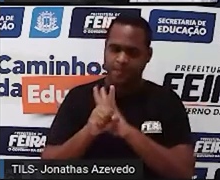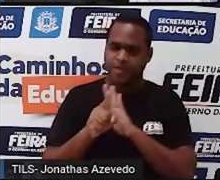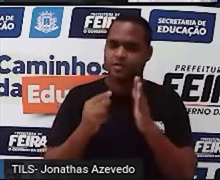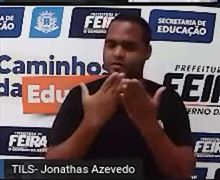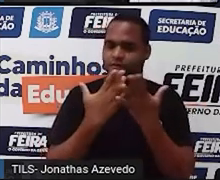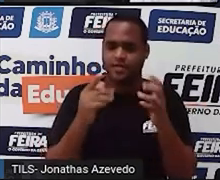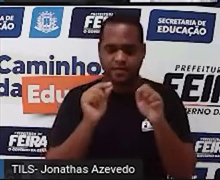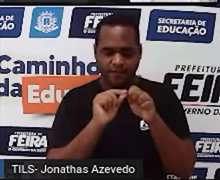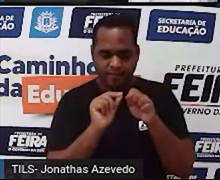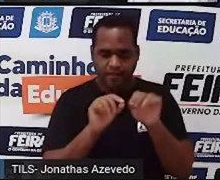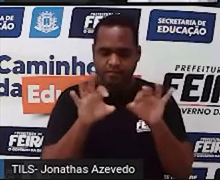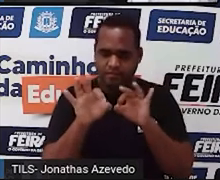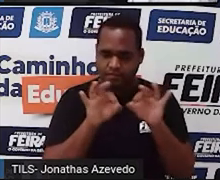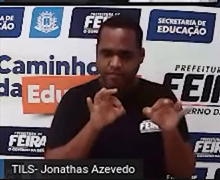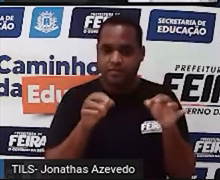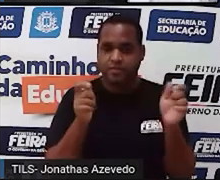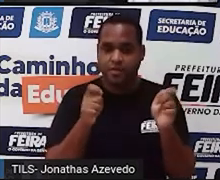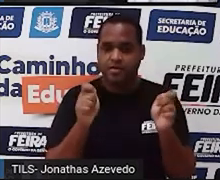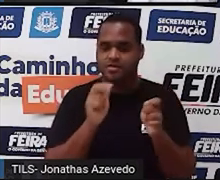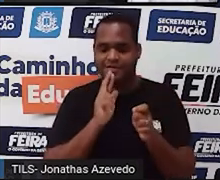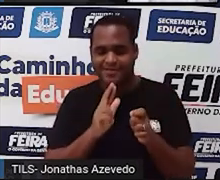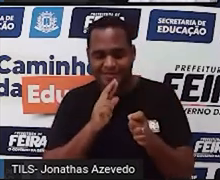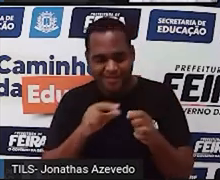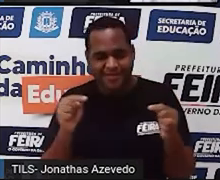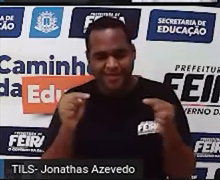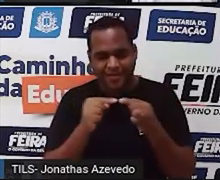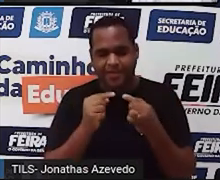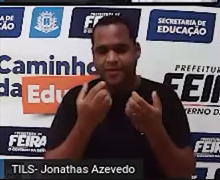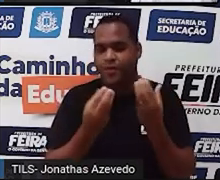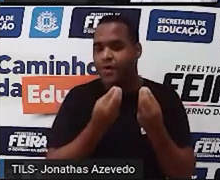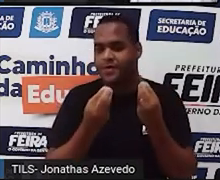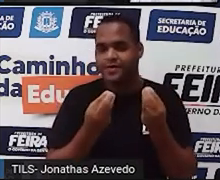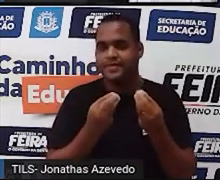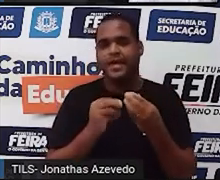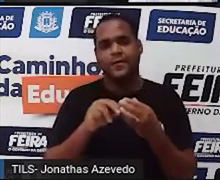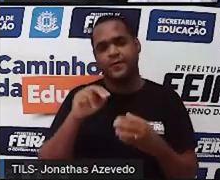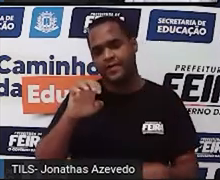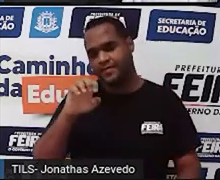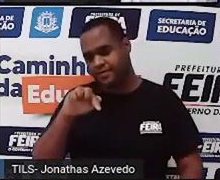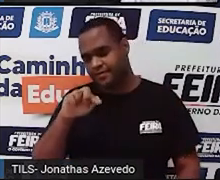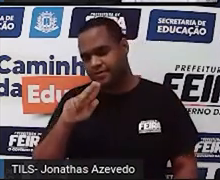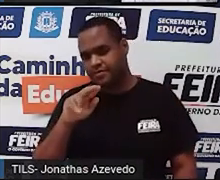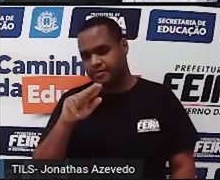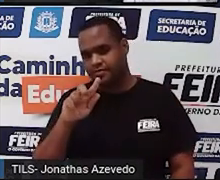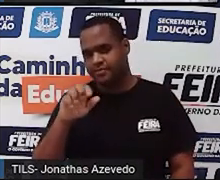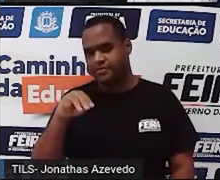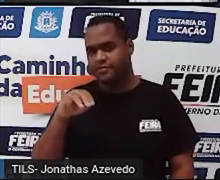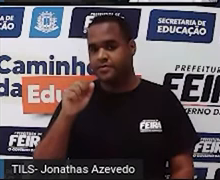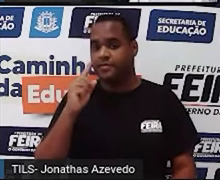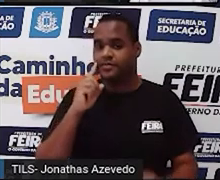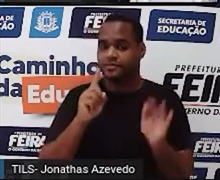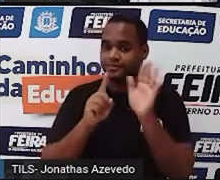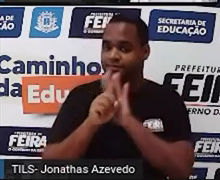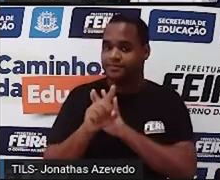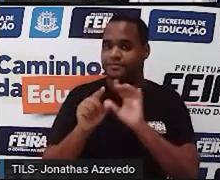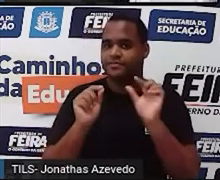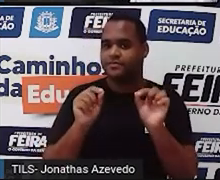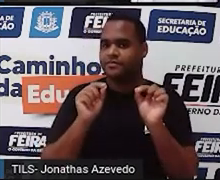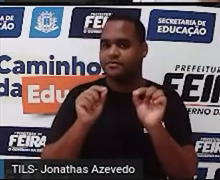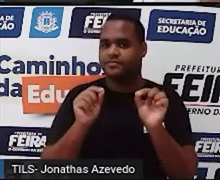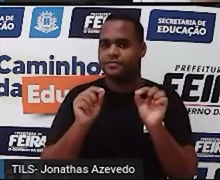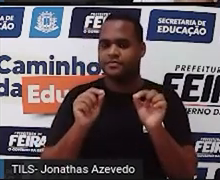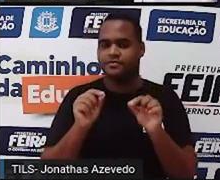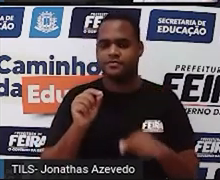faz com que esses escritos sejam um enigma. E qual é a pergunta? A pergunta é